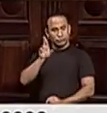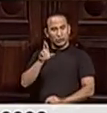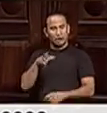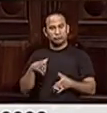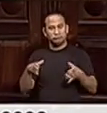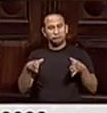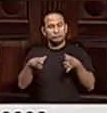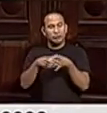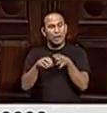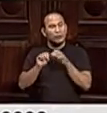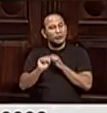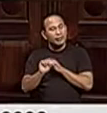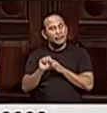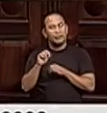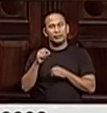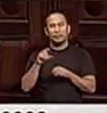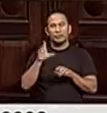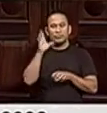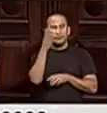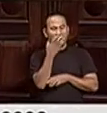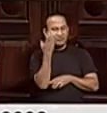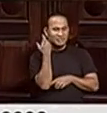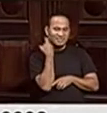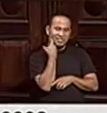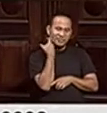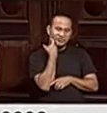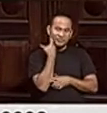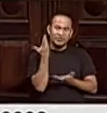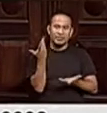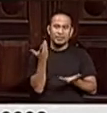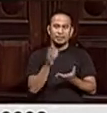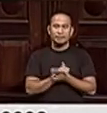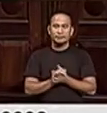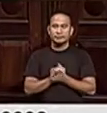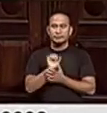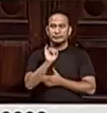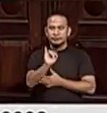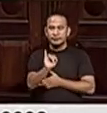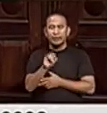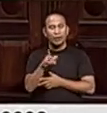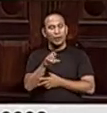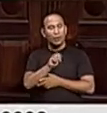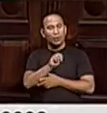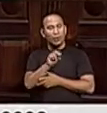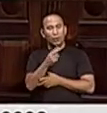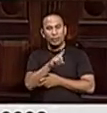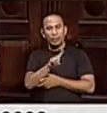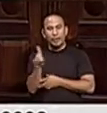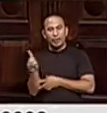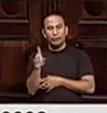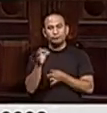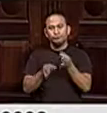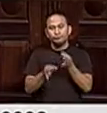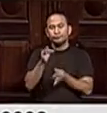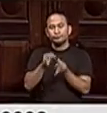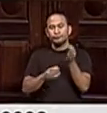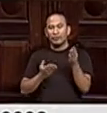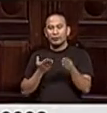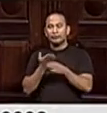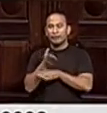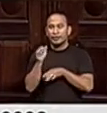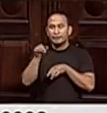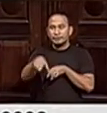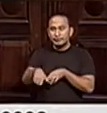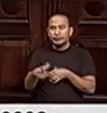medidas que foram tomadas na sexta-feira, a questão de cerceamento ou não de justiça na entrada nessa